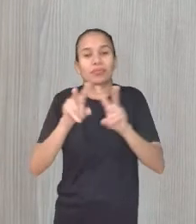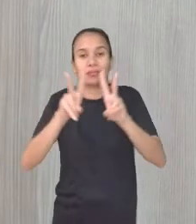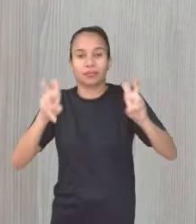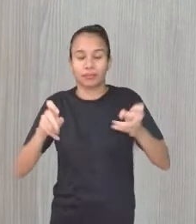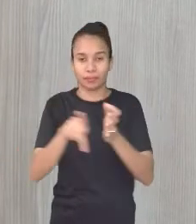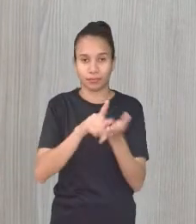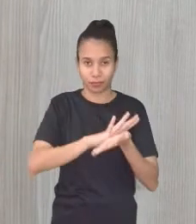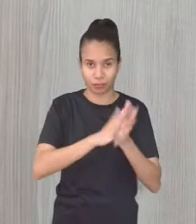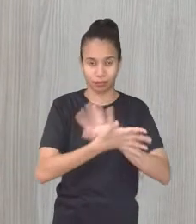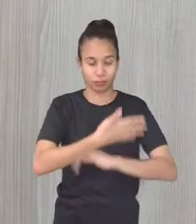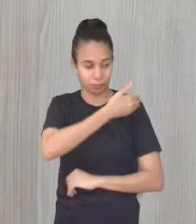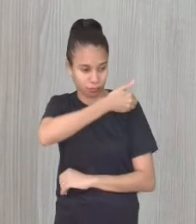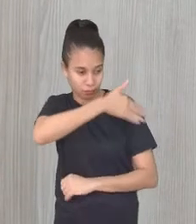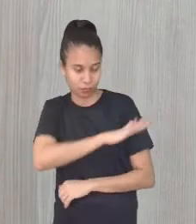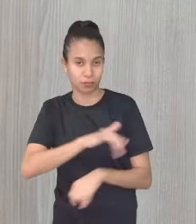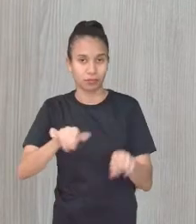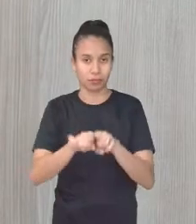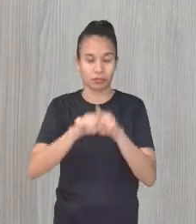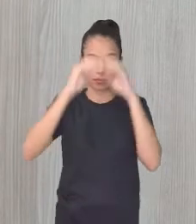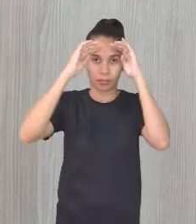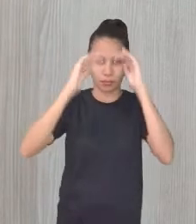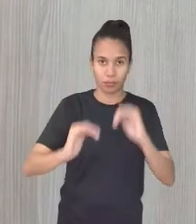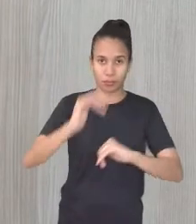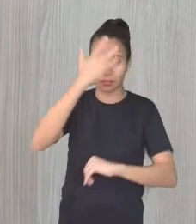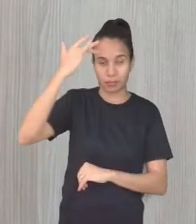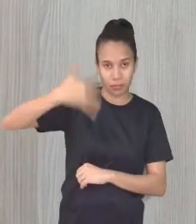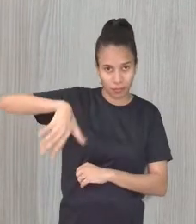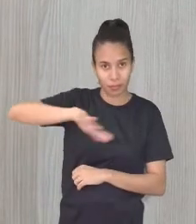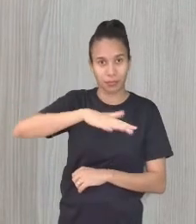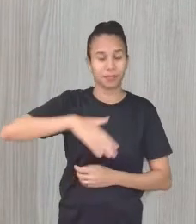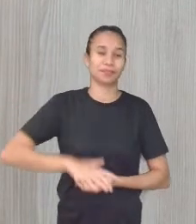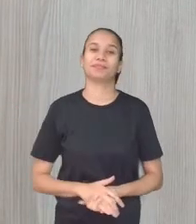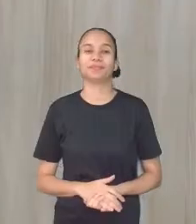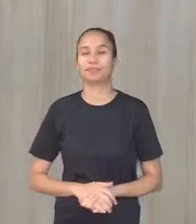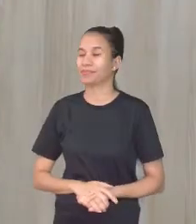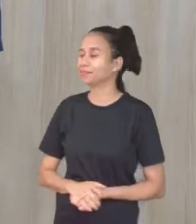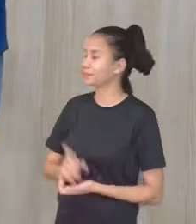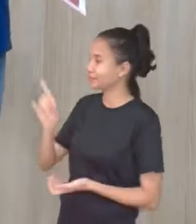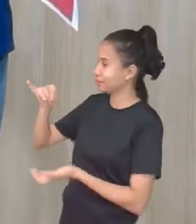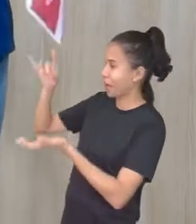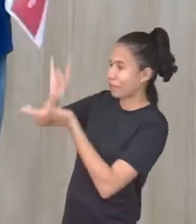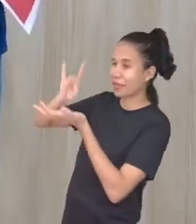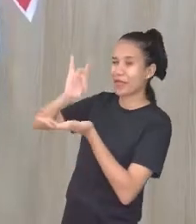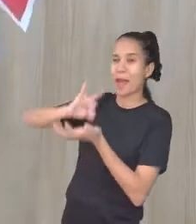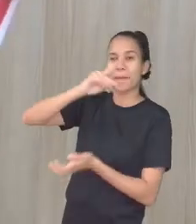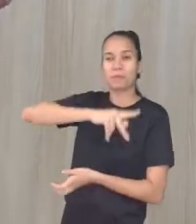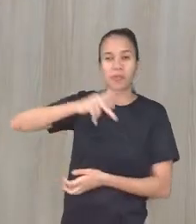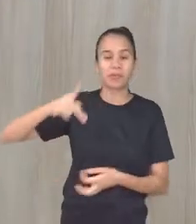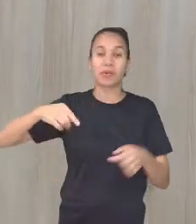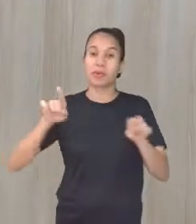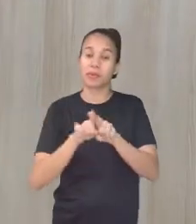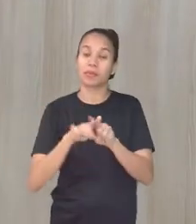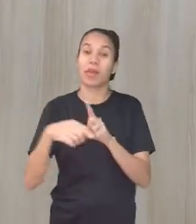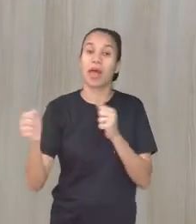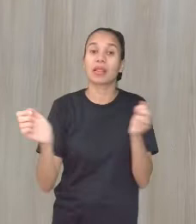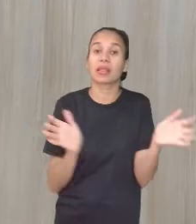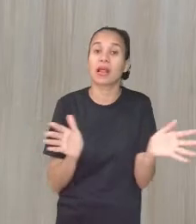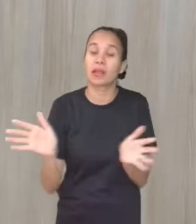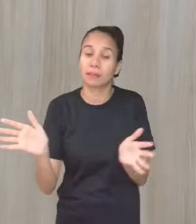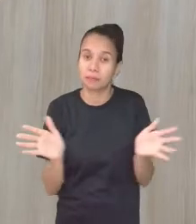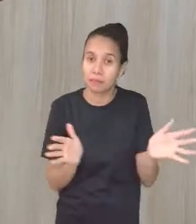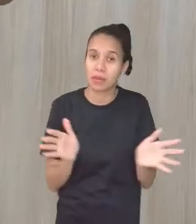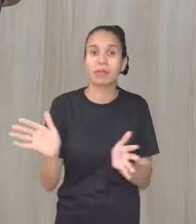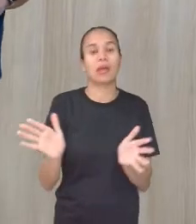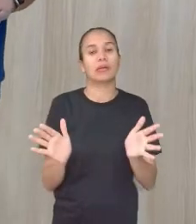discriminação e do respeito a essas pessoas. Pois é, professora Cláudia. Não só essa questão, mas também acessibilidade, gente.